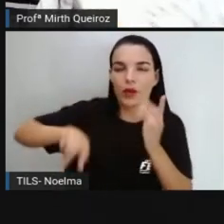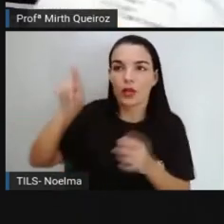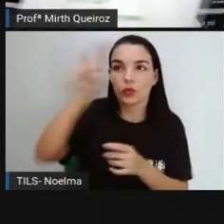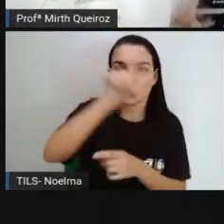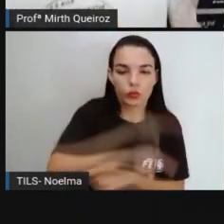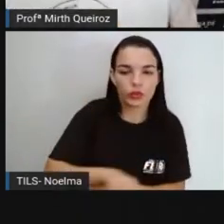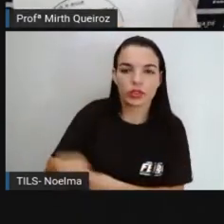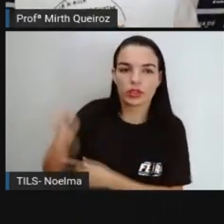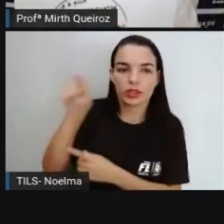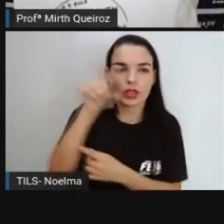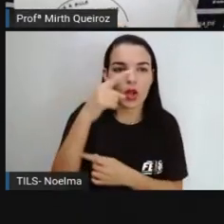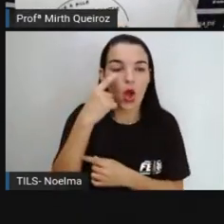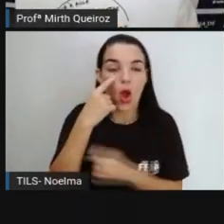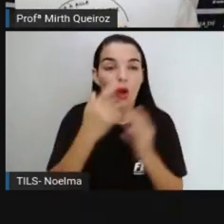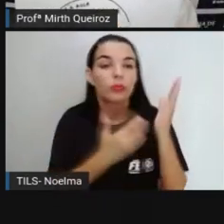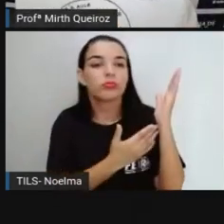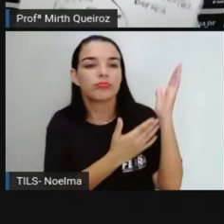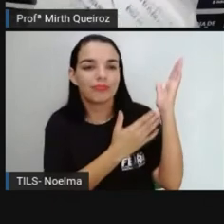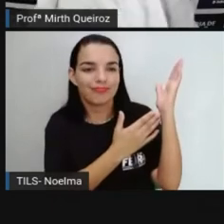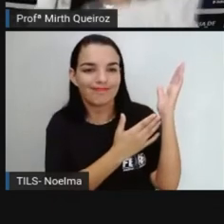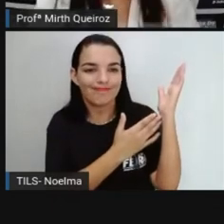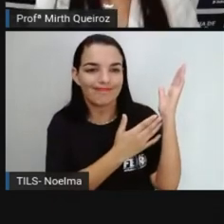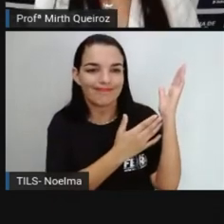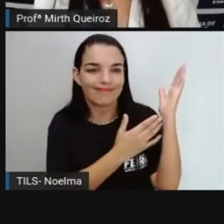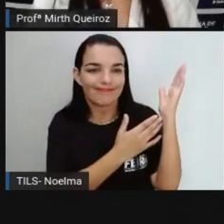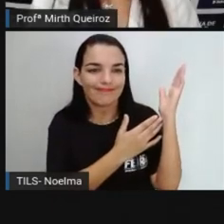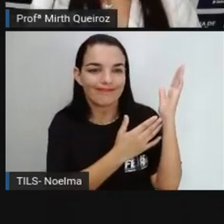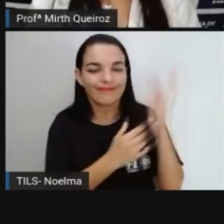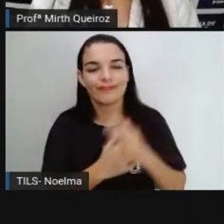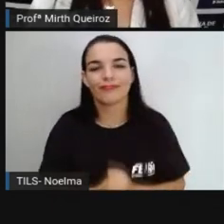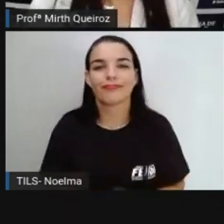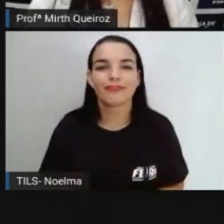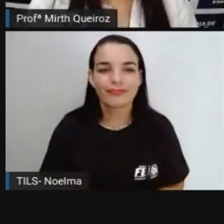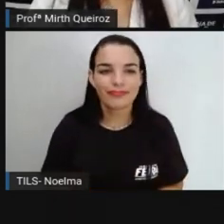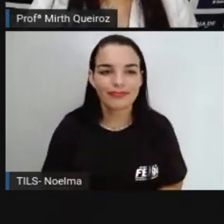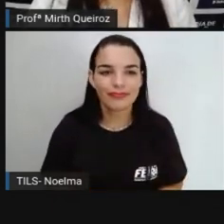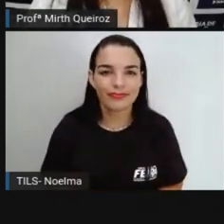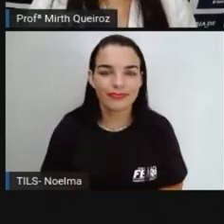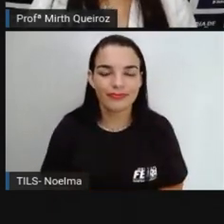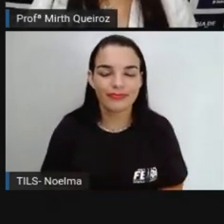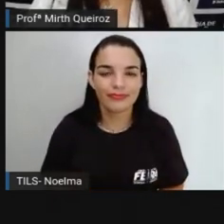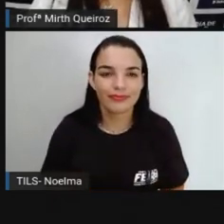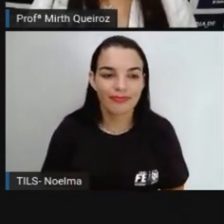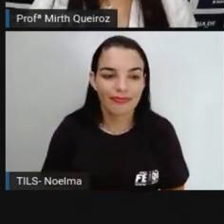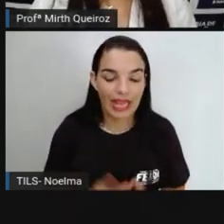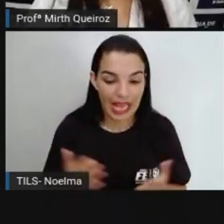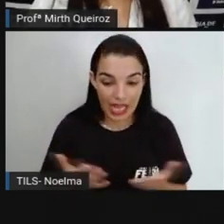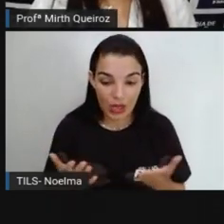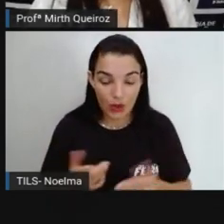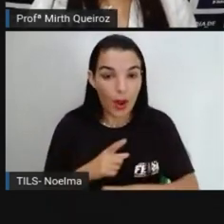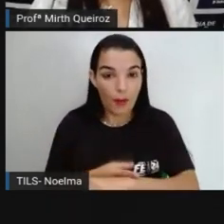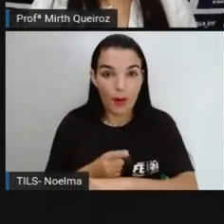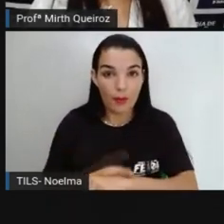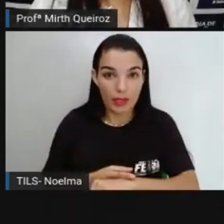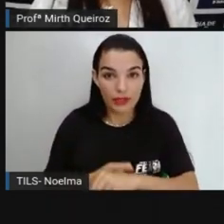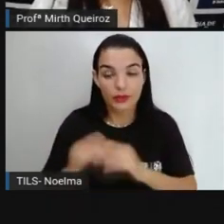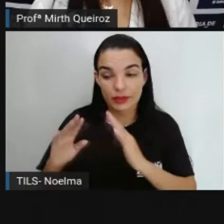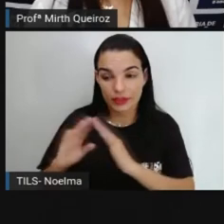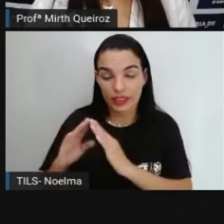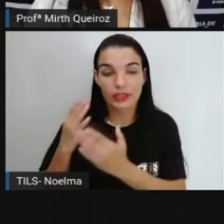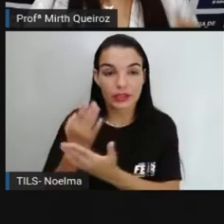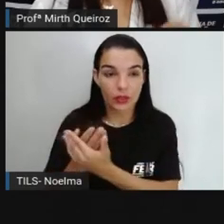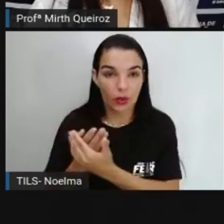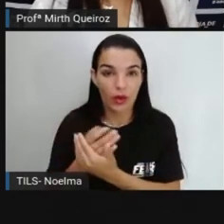fez aqui um quadro Para vocês, né E eu vou ler aqui para vocês Na escola Nesse momento Que a gente está vivendo Agora, por